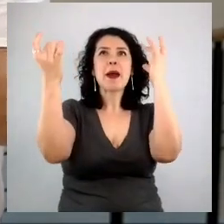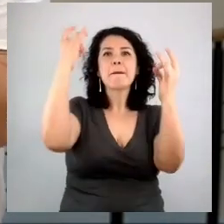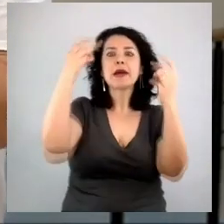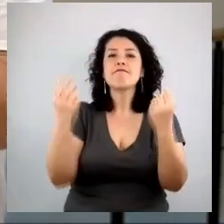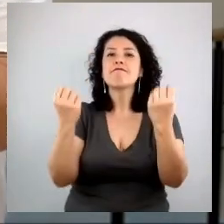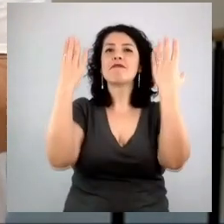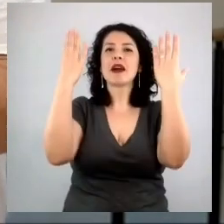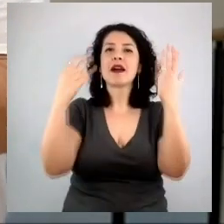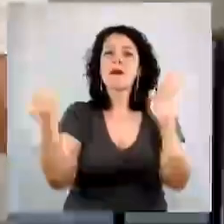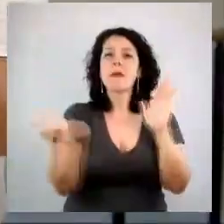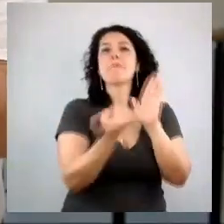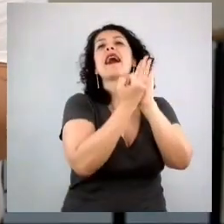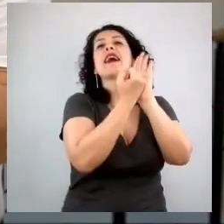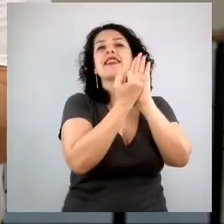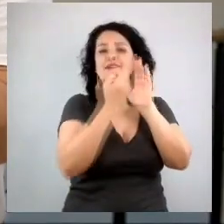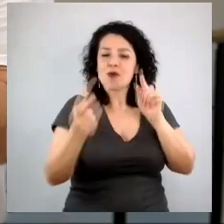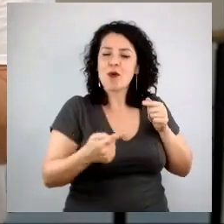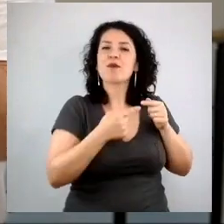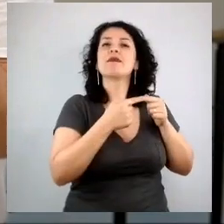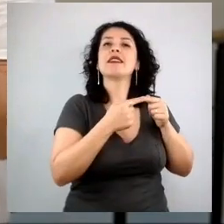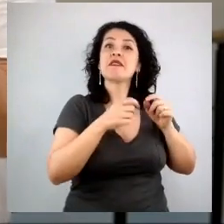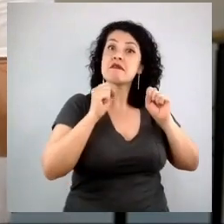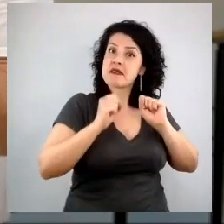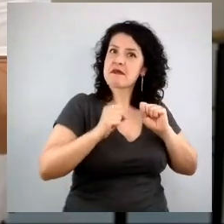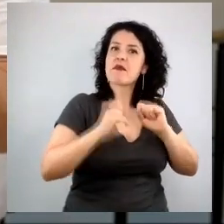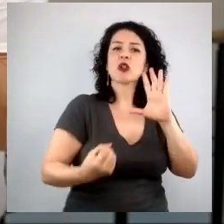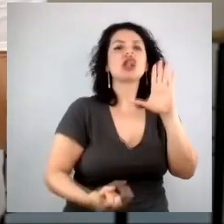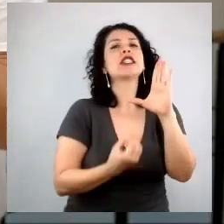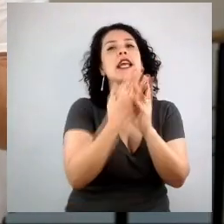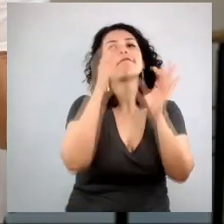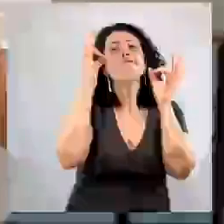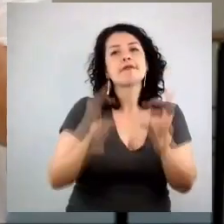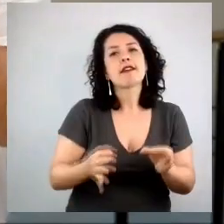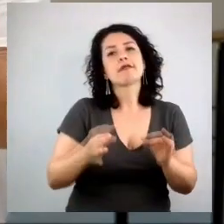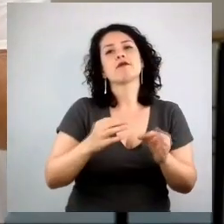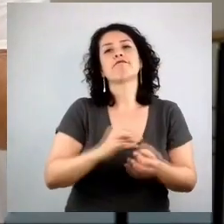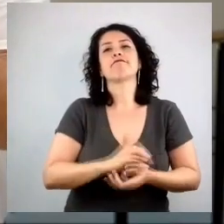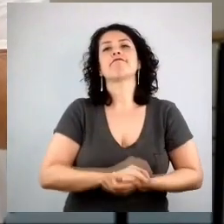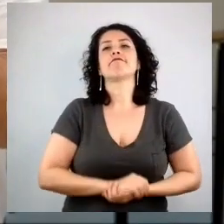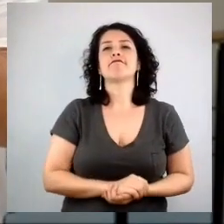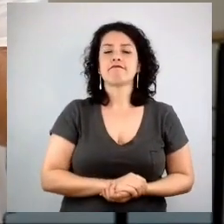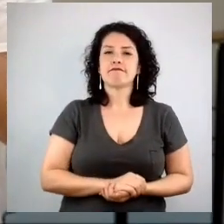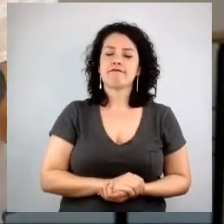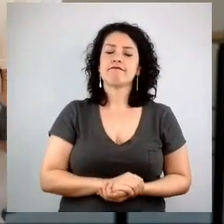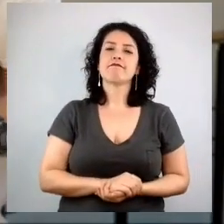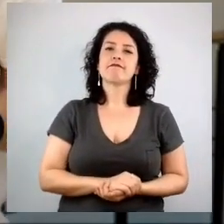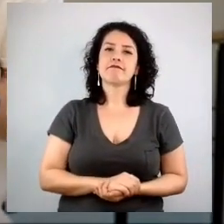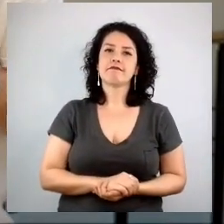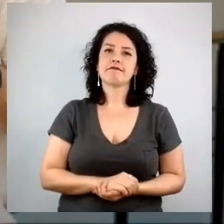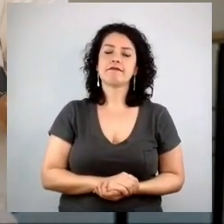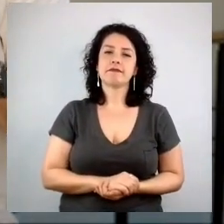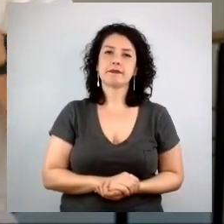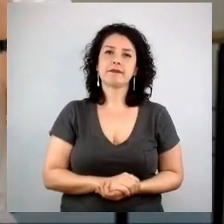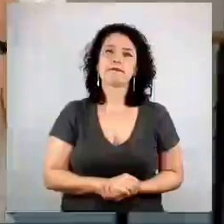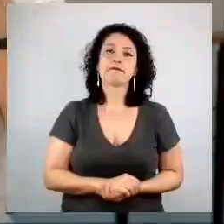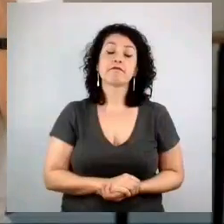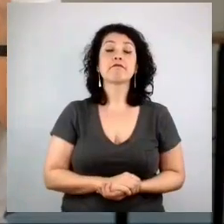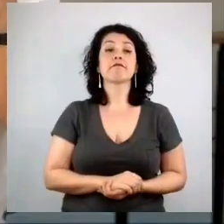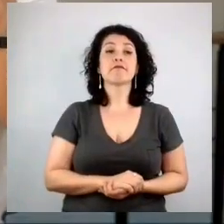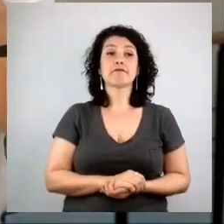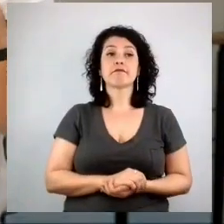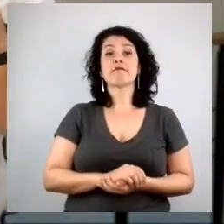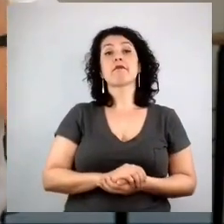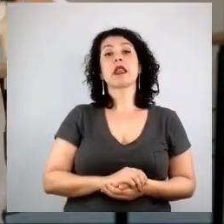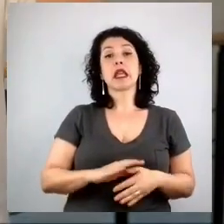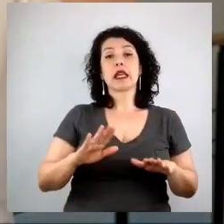possa participar de forma autêntica, possa participar de forma relevante. Então, a terceira